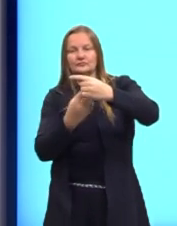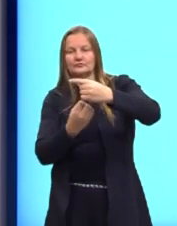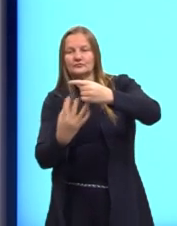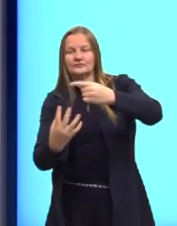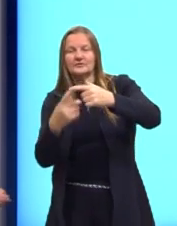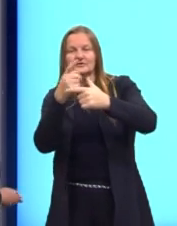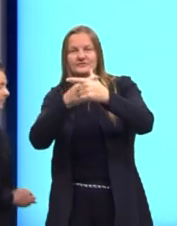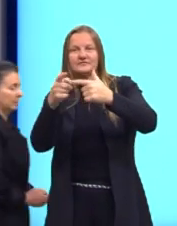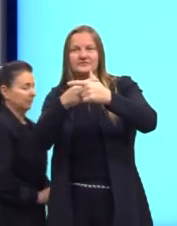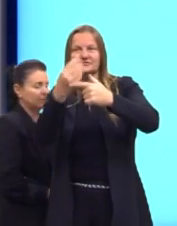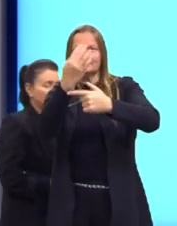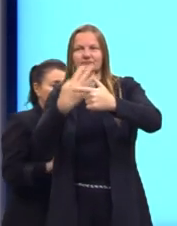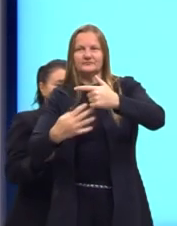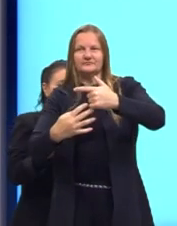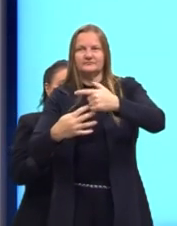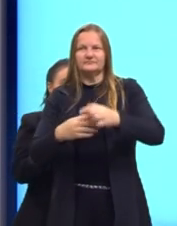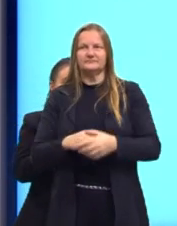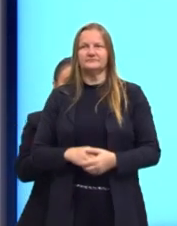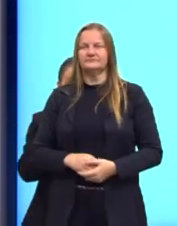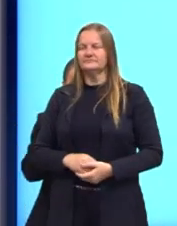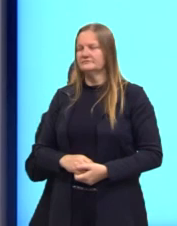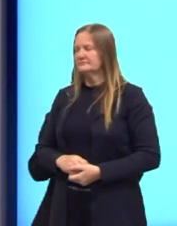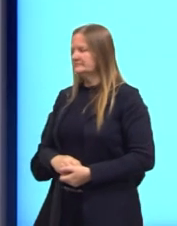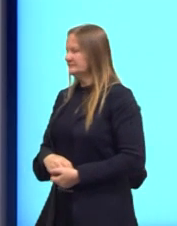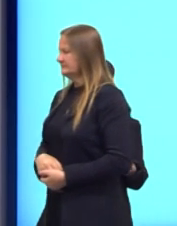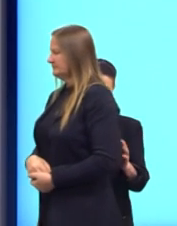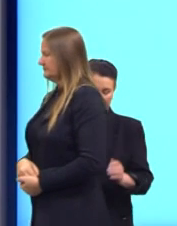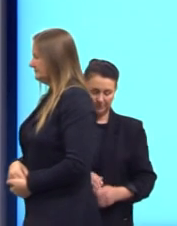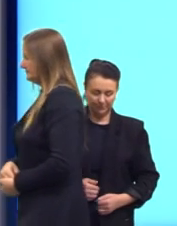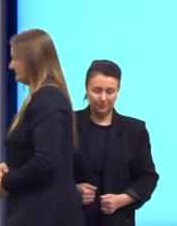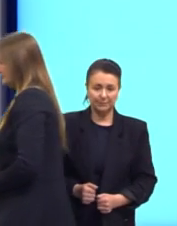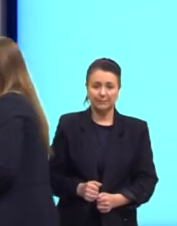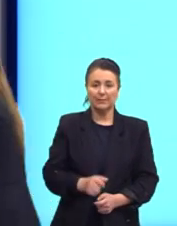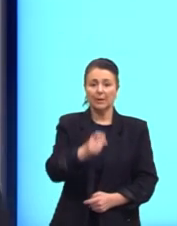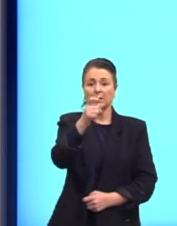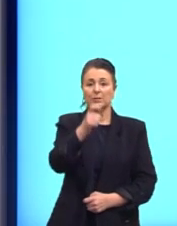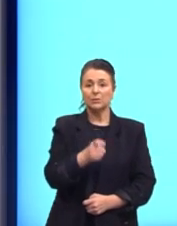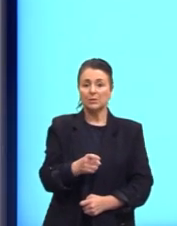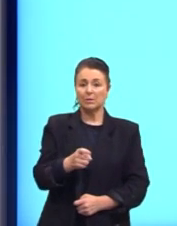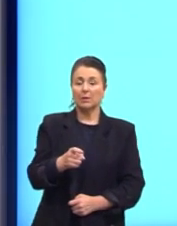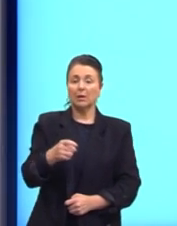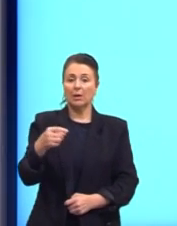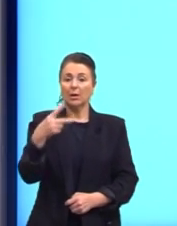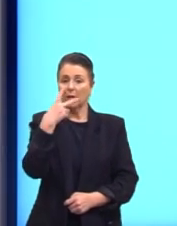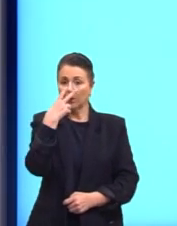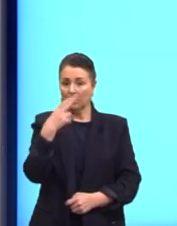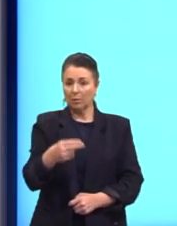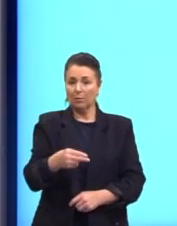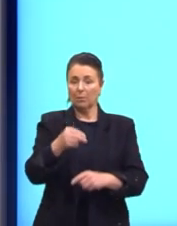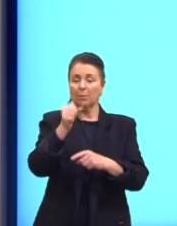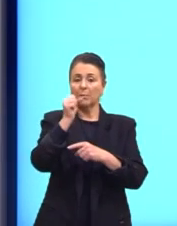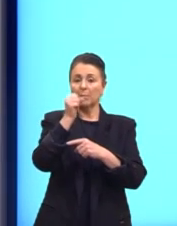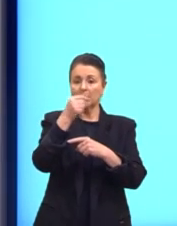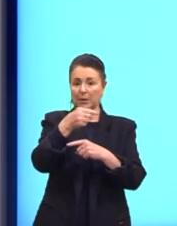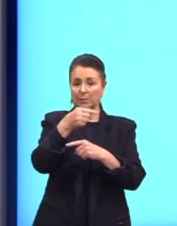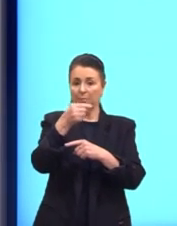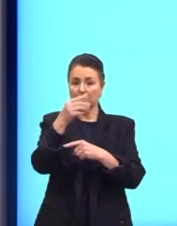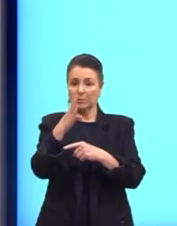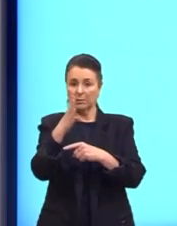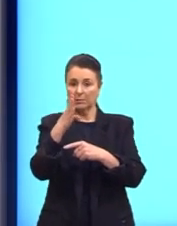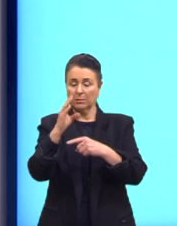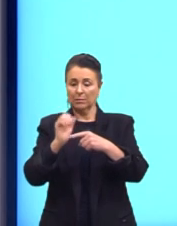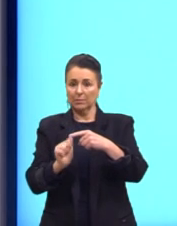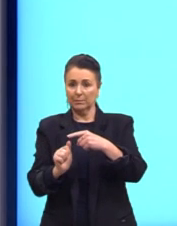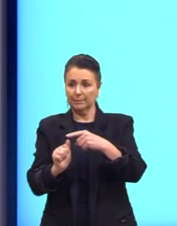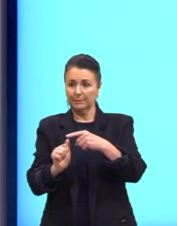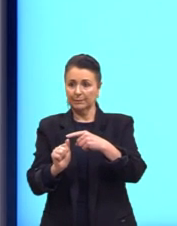costuma falar. Então, nós teríamos que x é igual a menos B sobre A. Então, sempre que nós